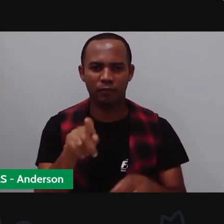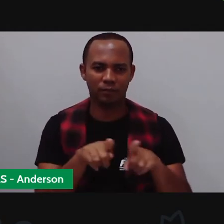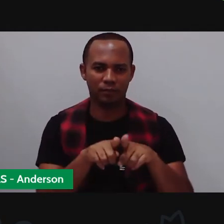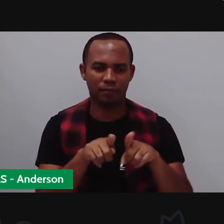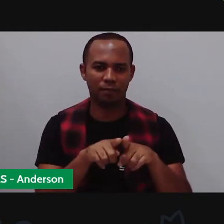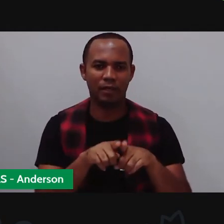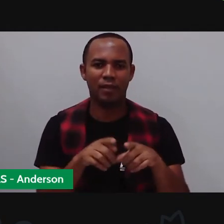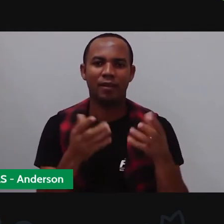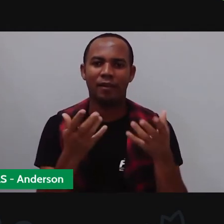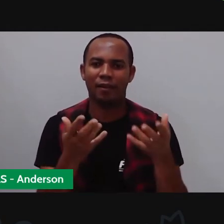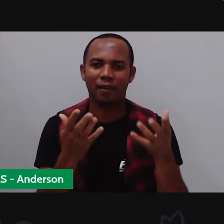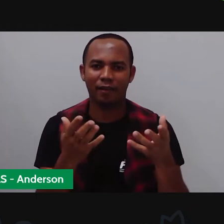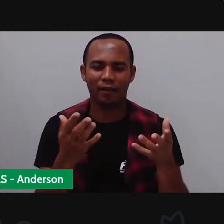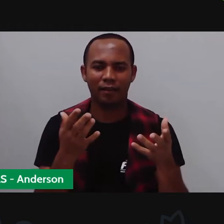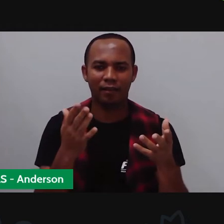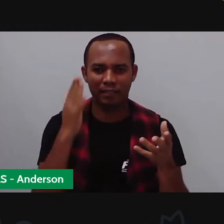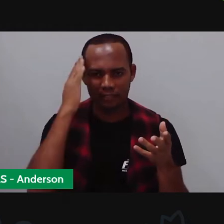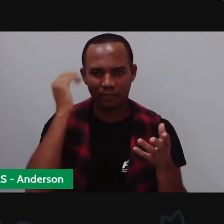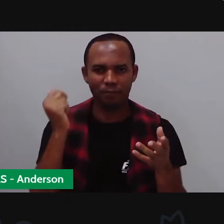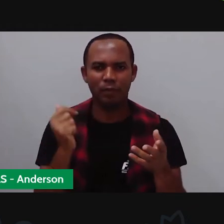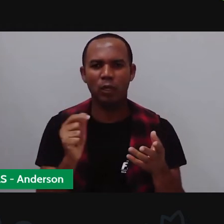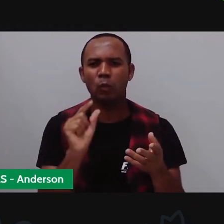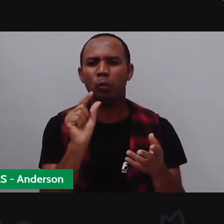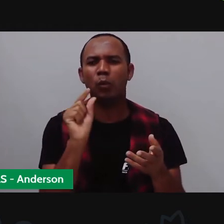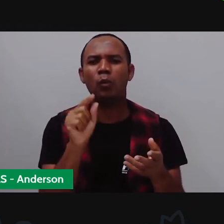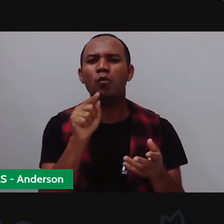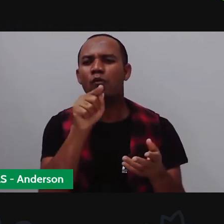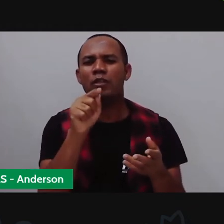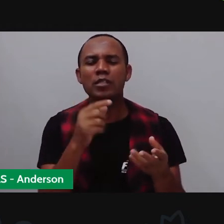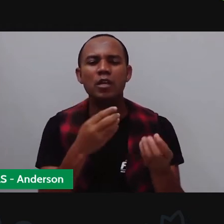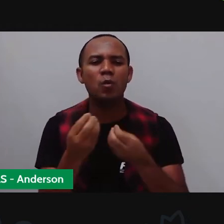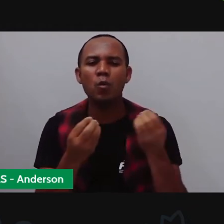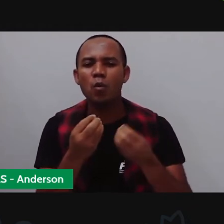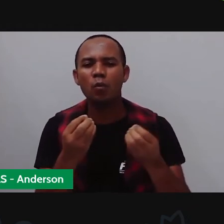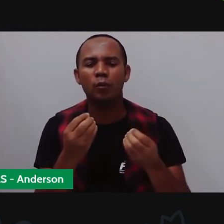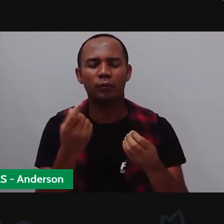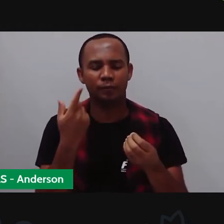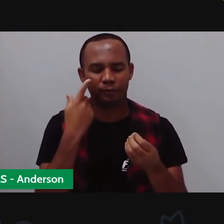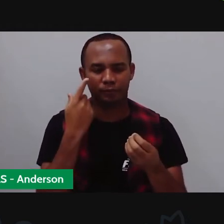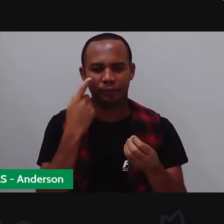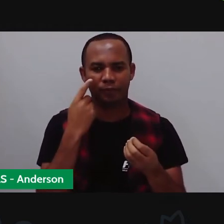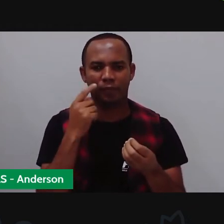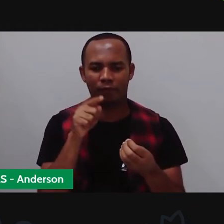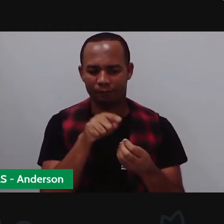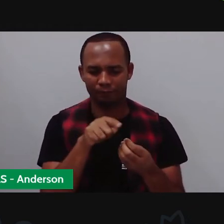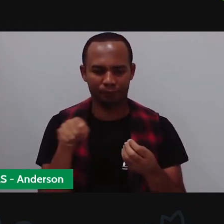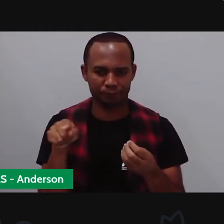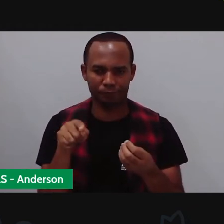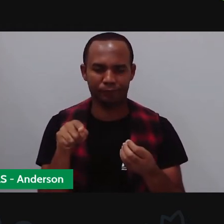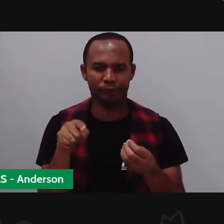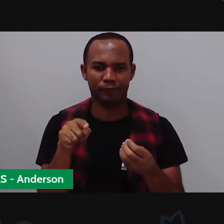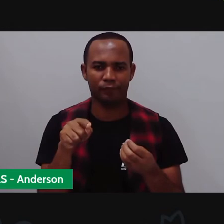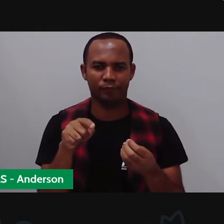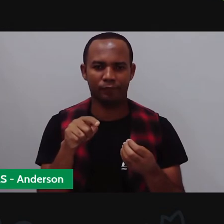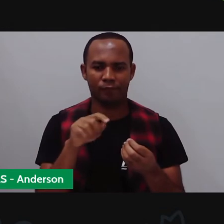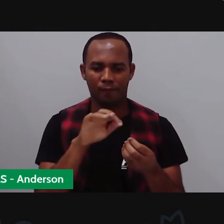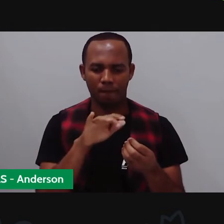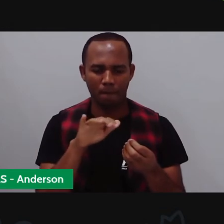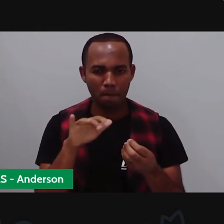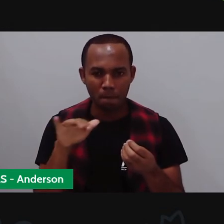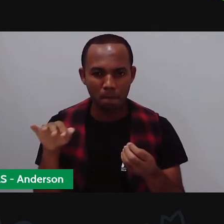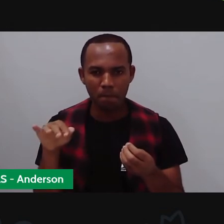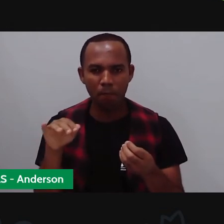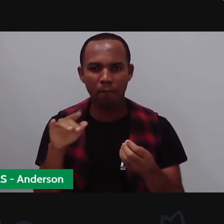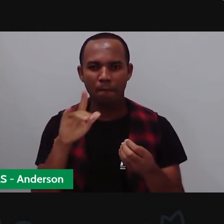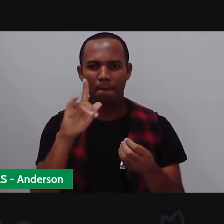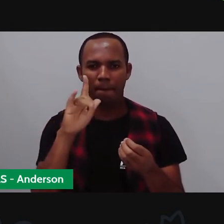que a gente quer saber um pouco mais, né? Sobre vocês que assistem aqui. Se inscrevam no canal da Seduc, compartilhem o